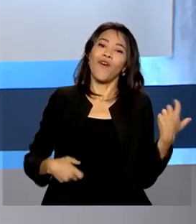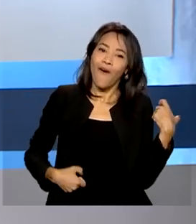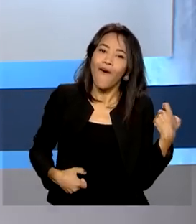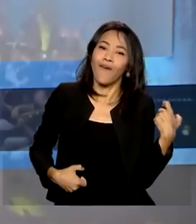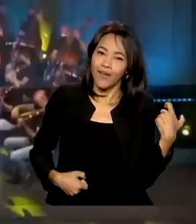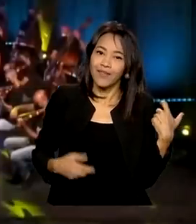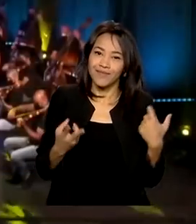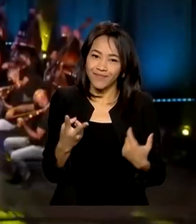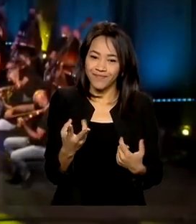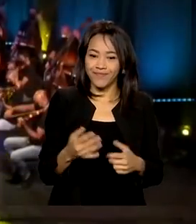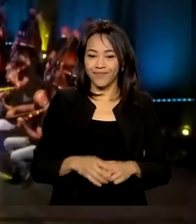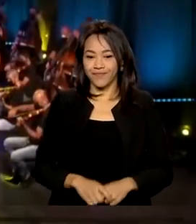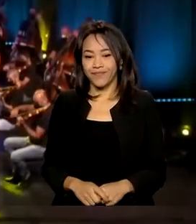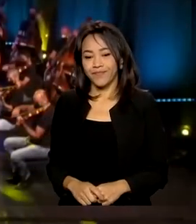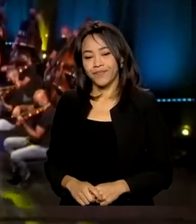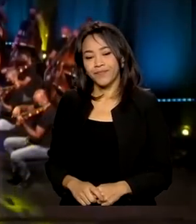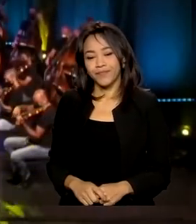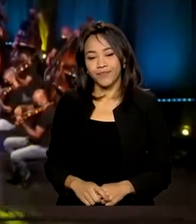'roll.